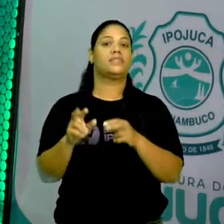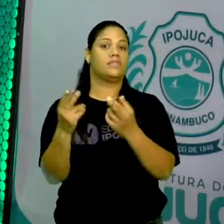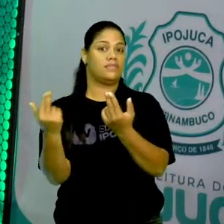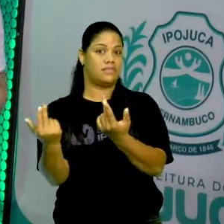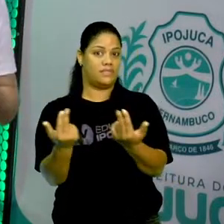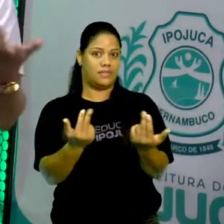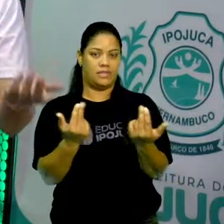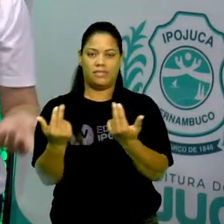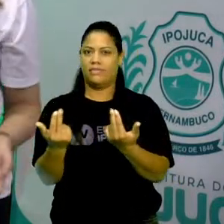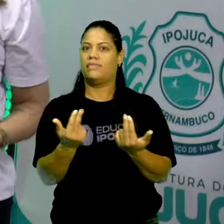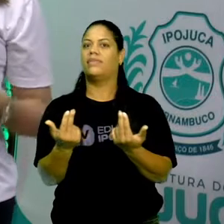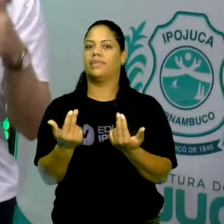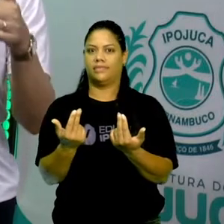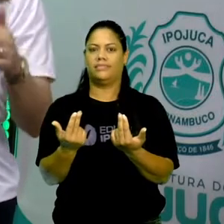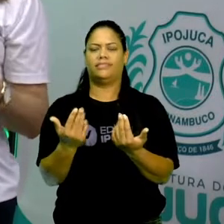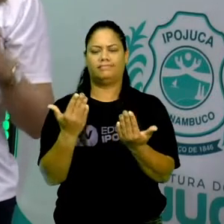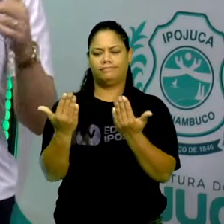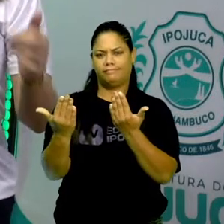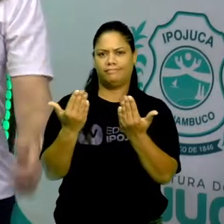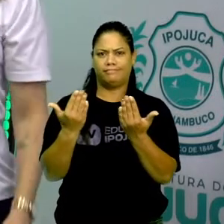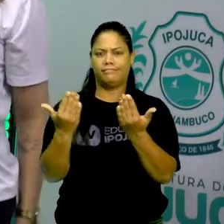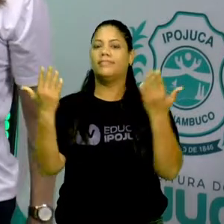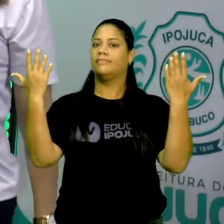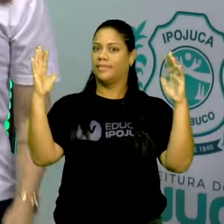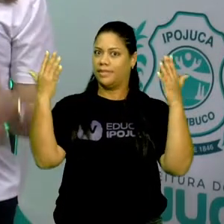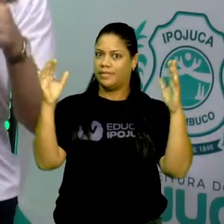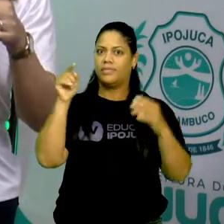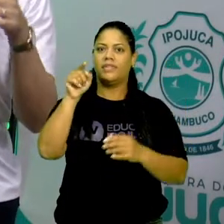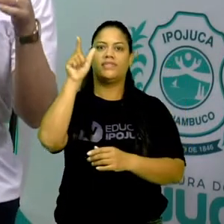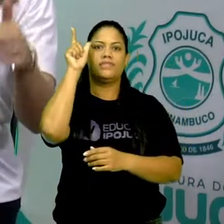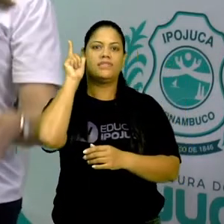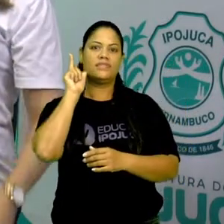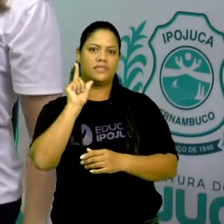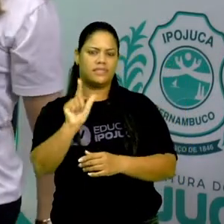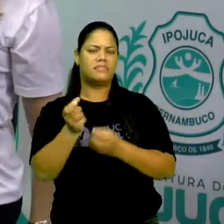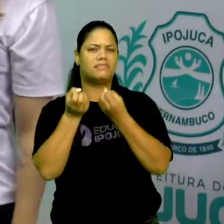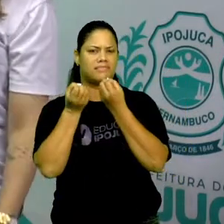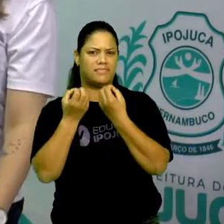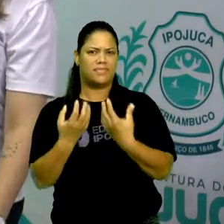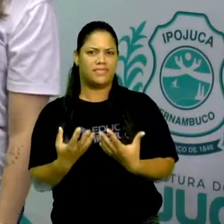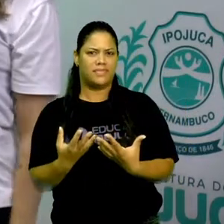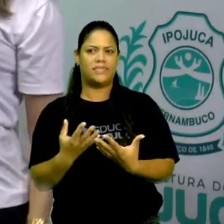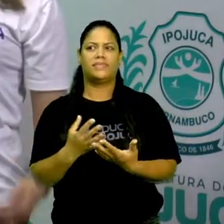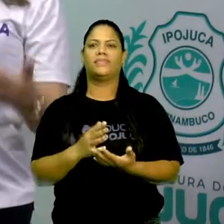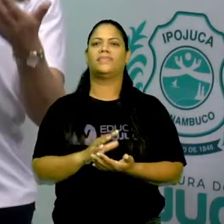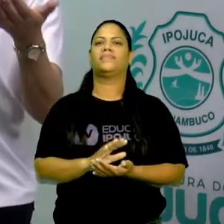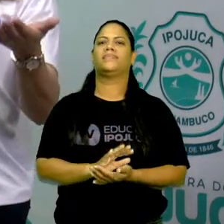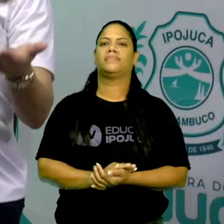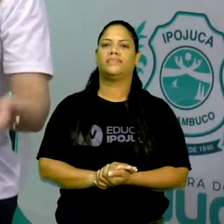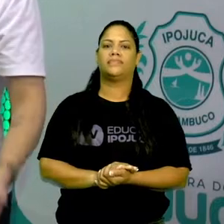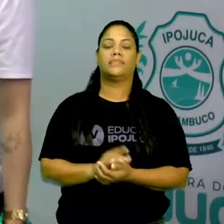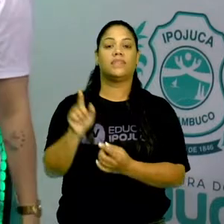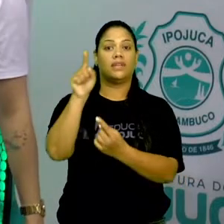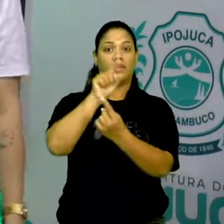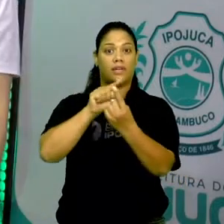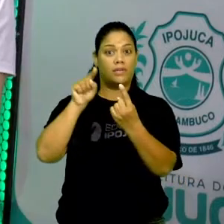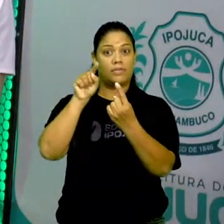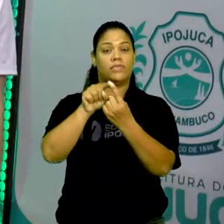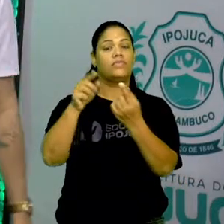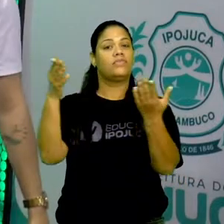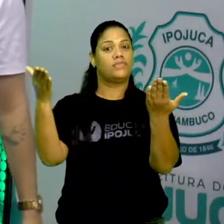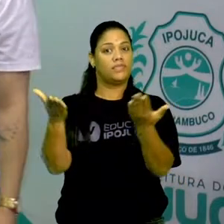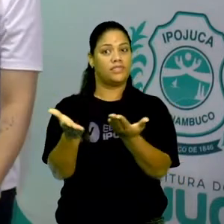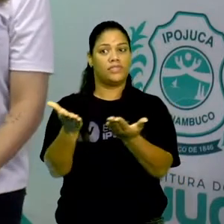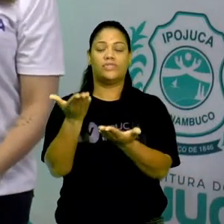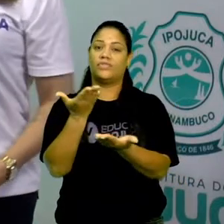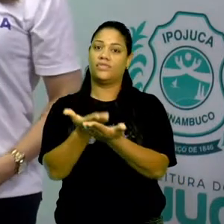resposta. Então, parabéns, você conseguiu. Ótimo, você venceu aí o desafio. O objetivo da nossa aula de